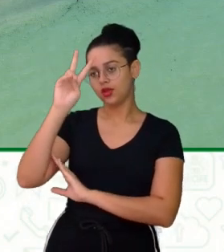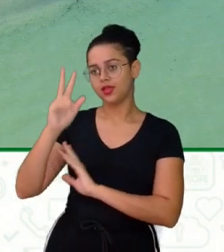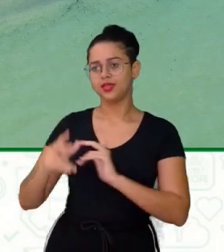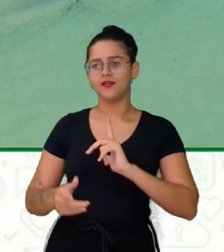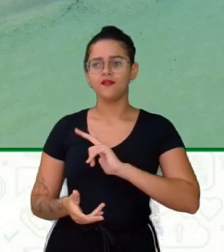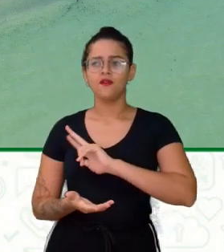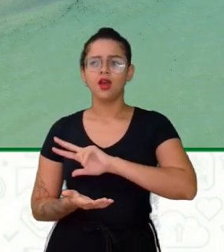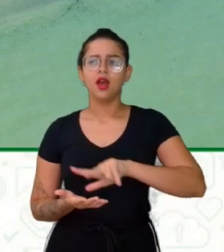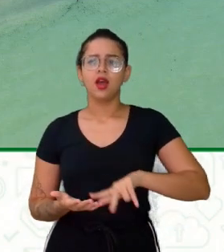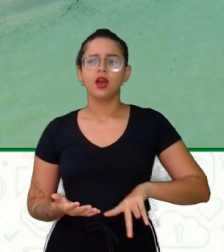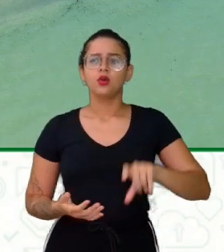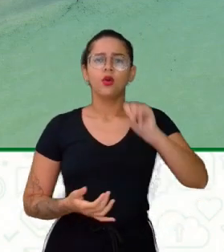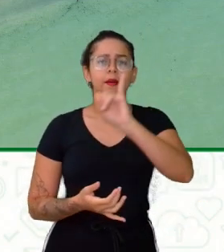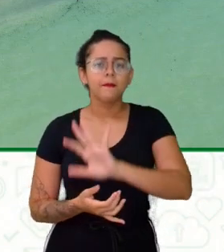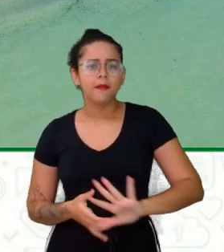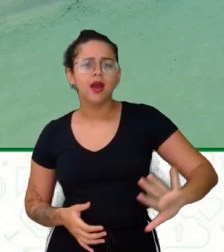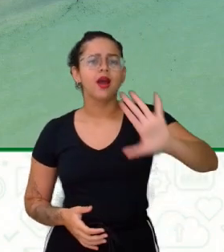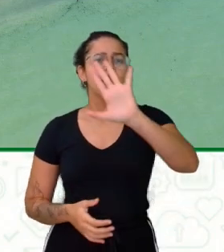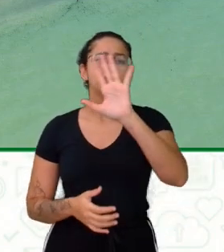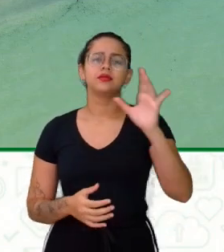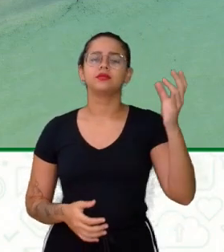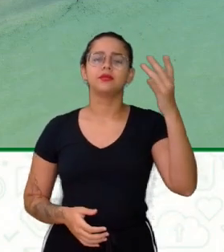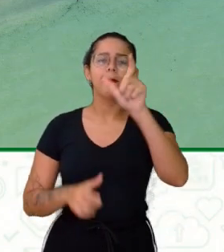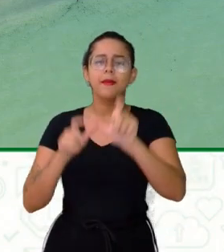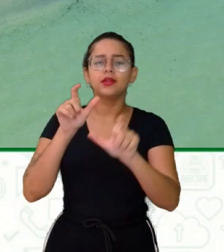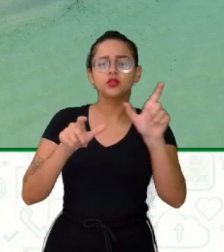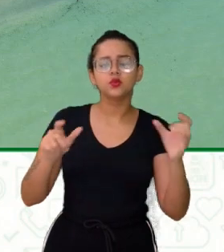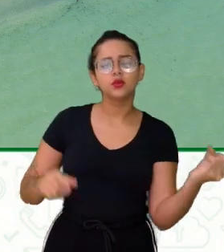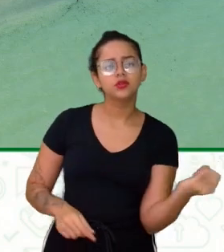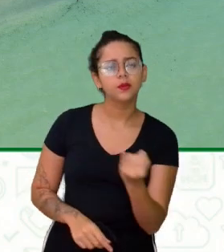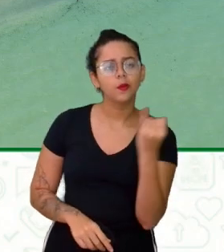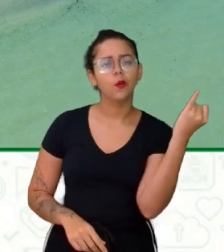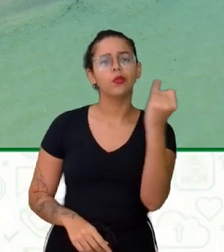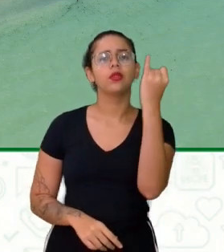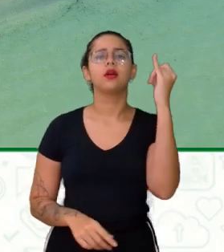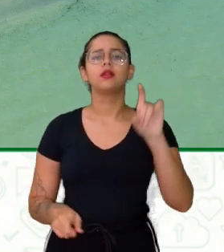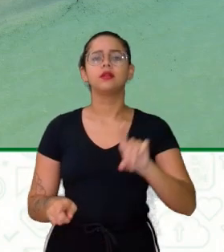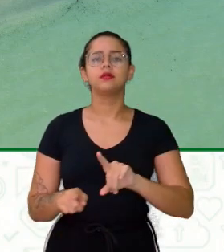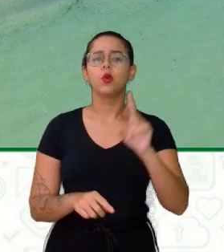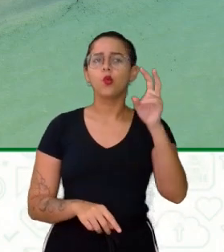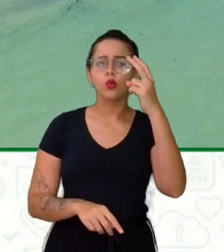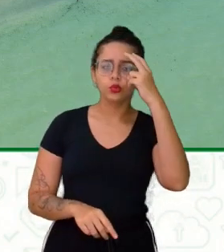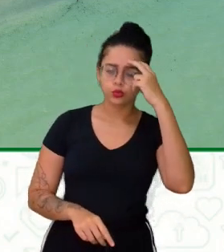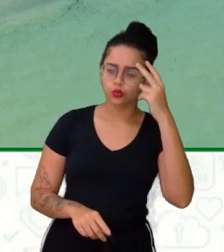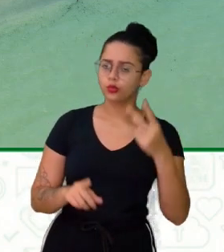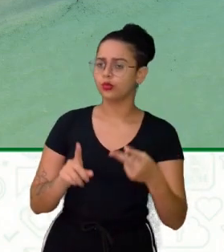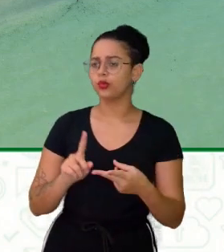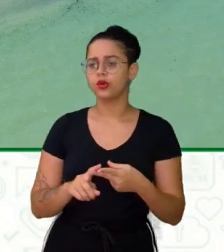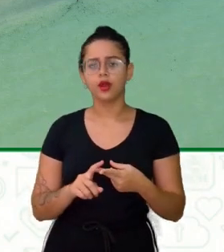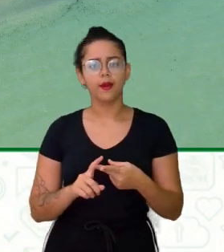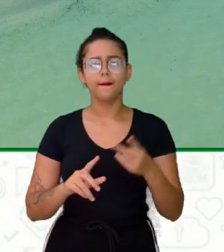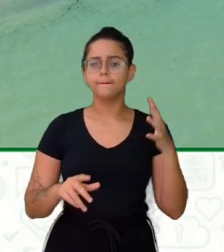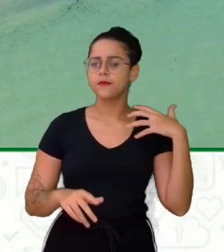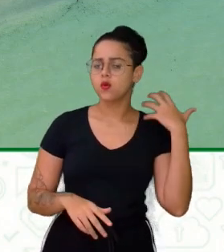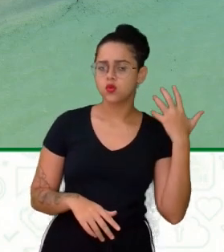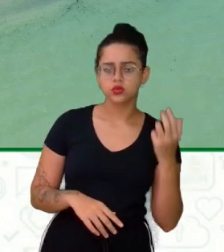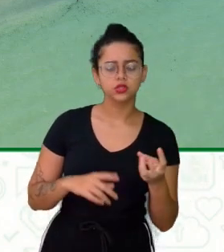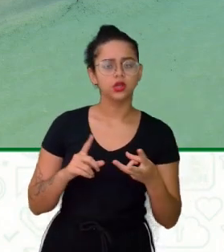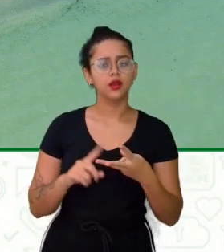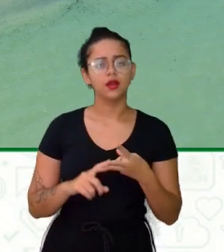monumentos De figuras Importantes Para a nossa questão Tanto da cultura No lado musical